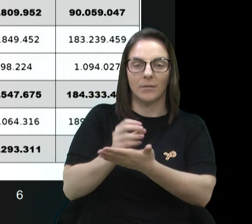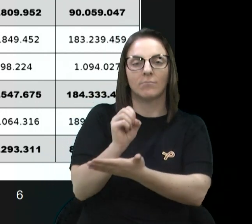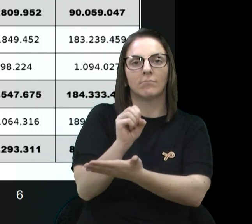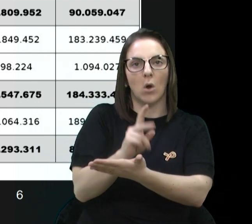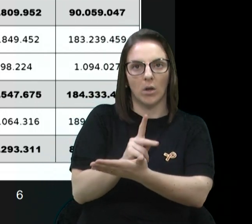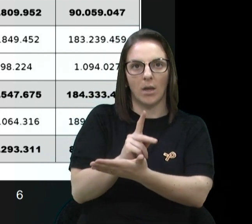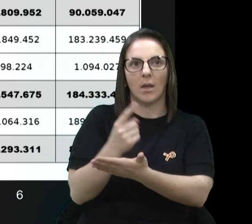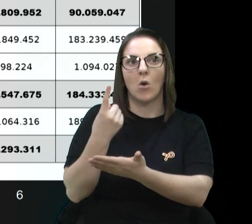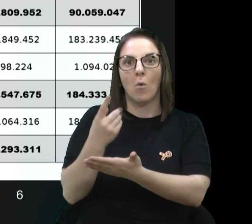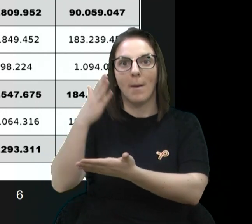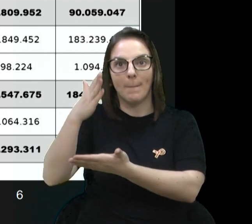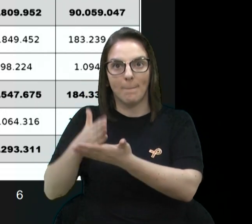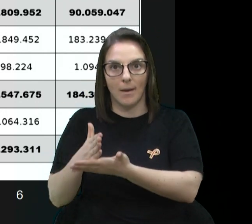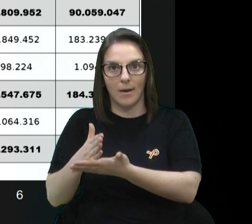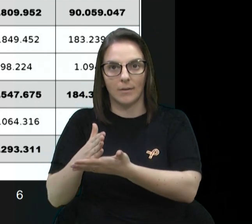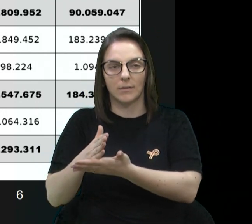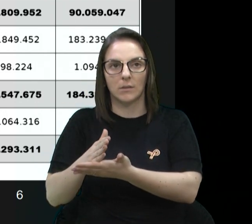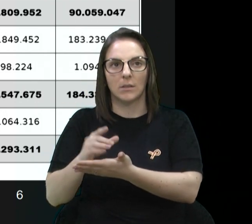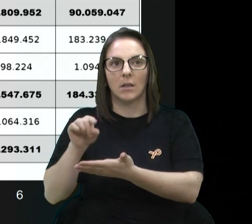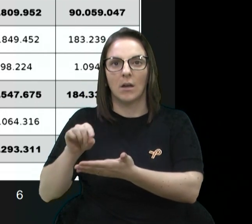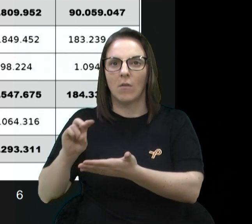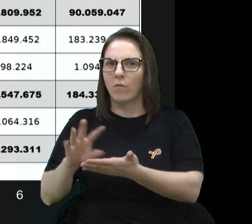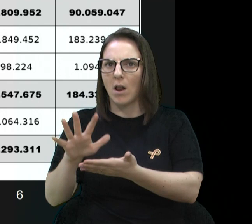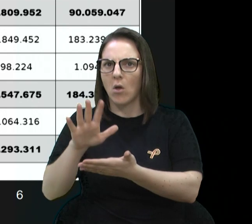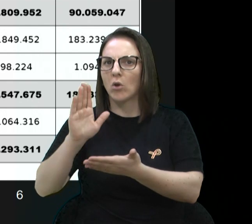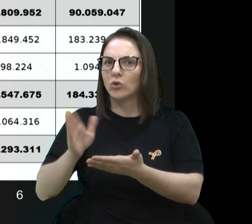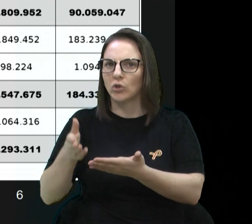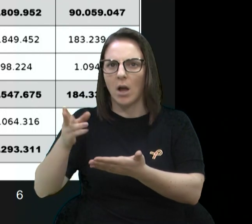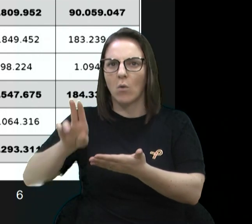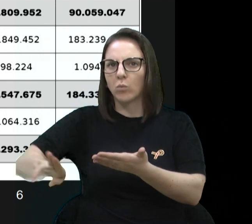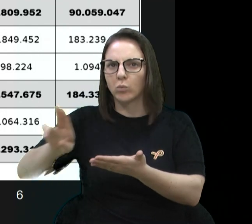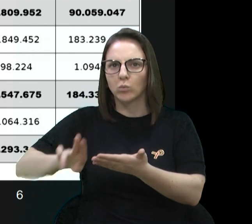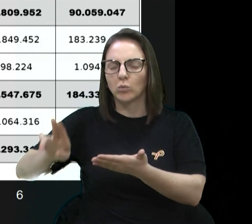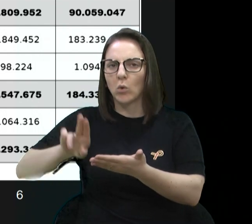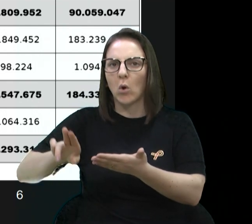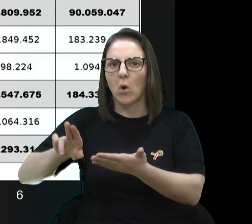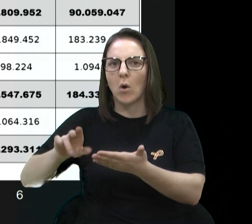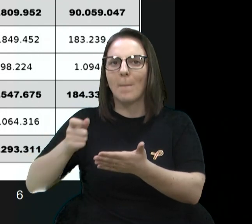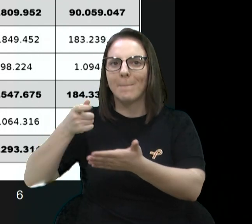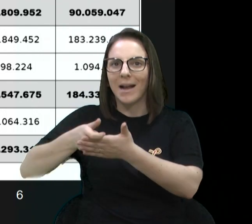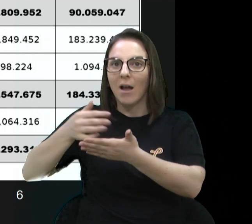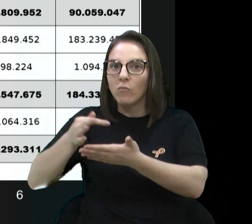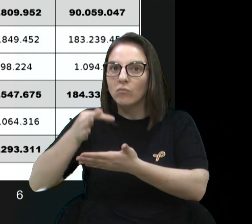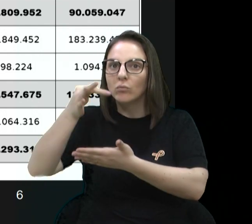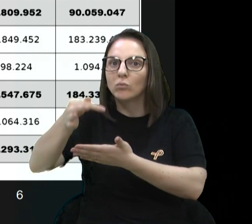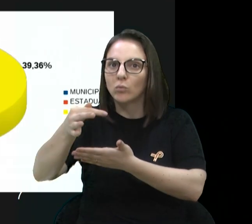que já foram... O valor já foi empenhado para pagar futuros compromissos.